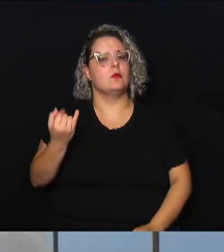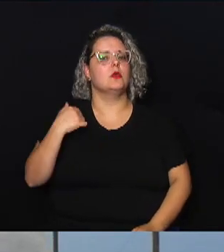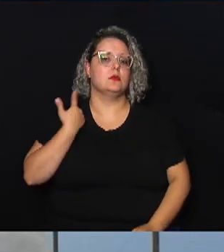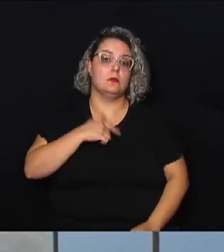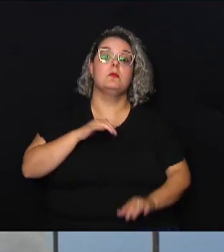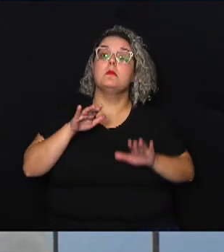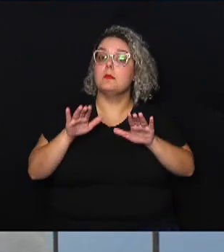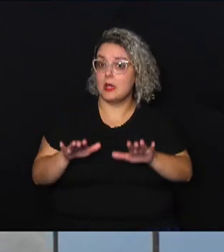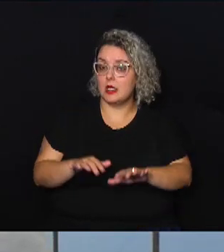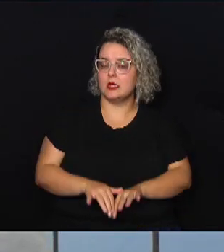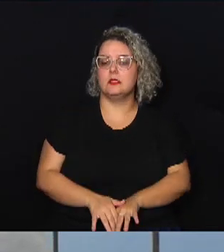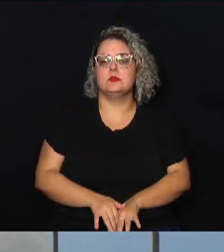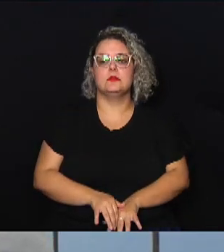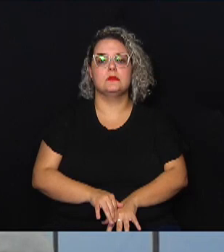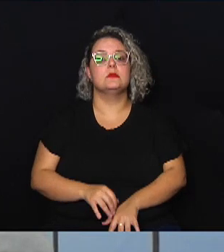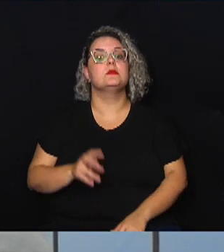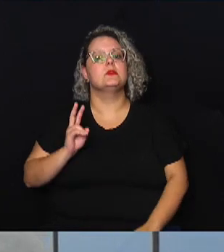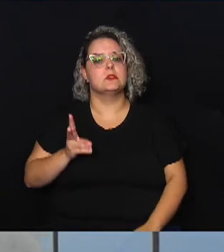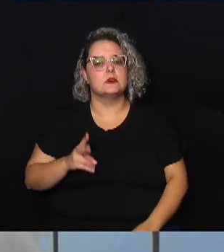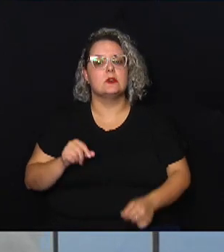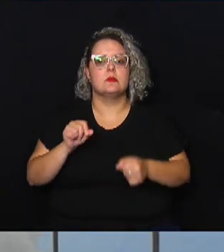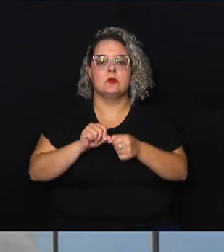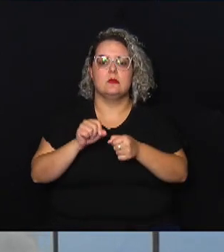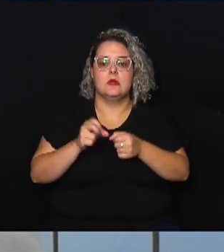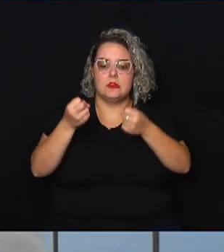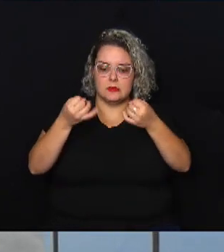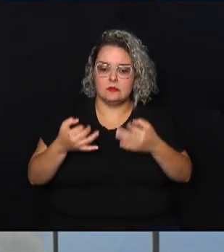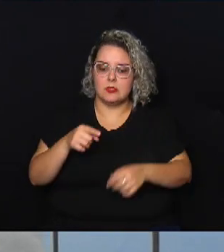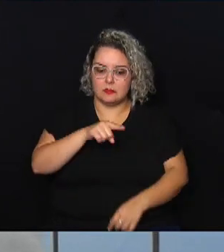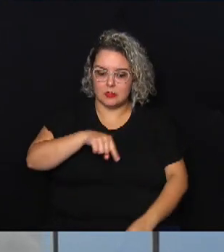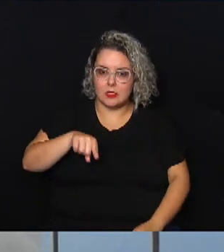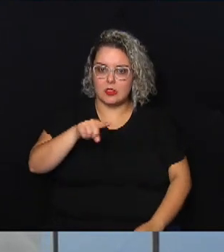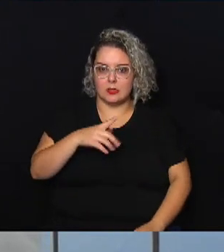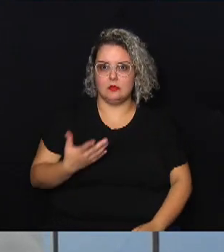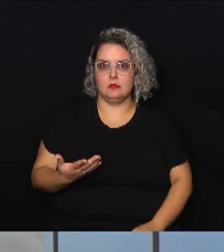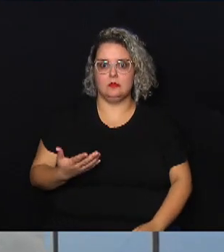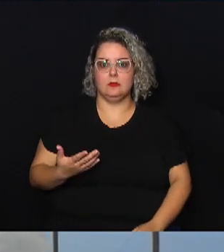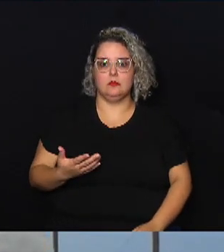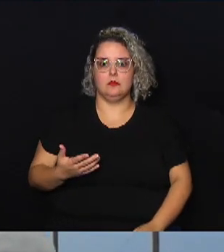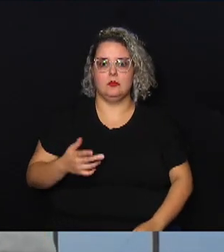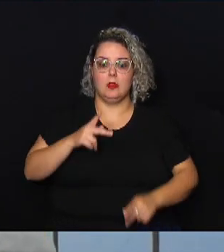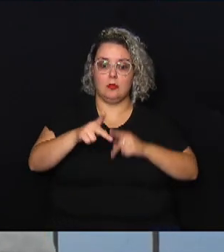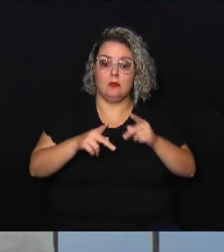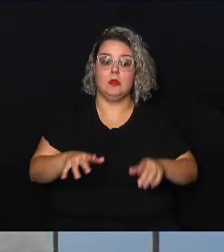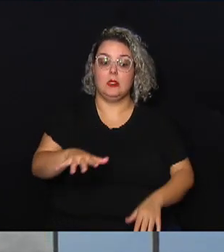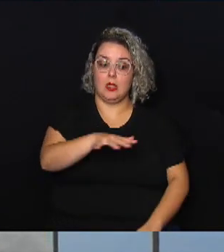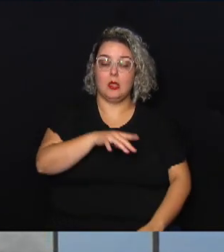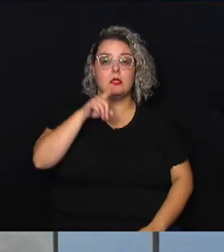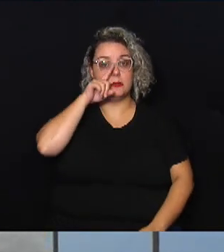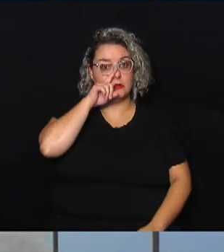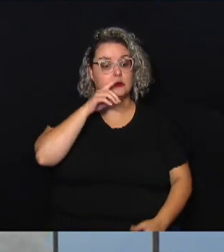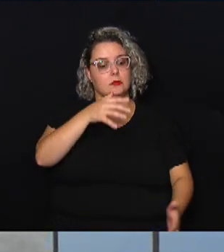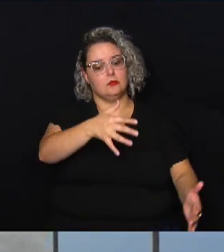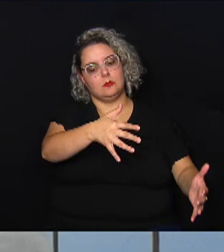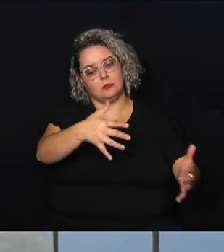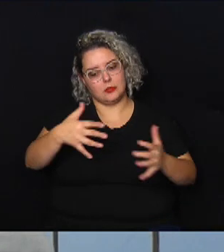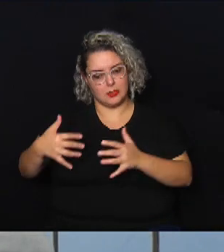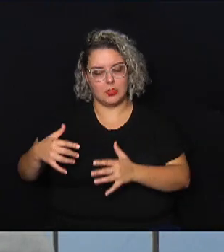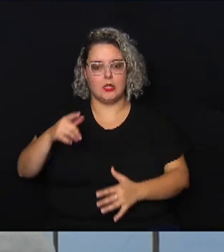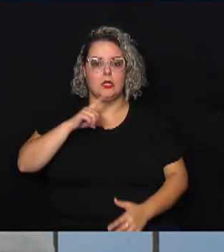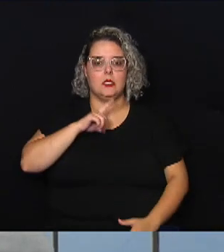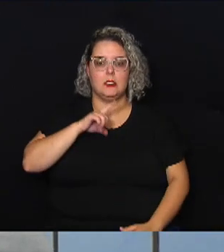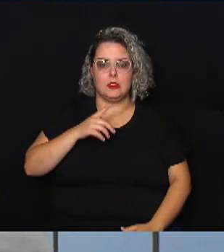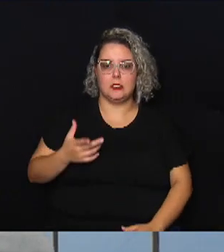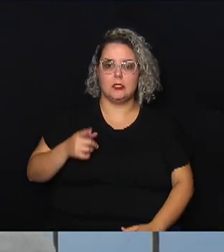o que a gente sempre faz e orienta e conscientiza eles é tirar a população da área de risco né ali onde tem um risco de